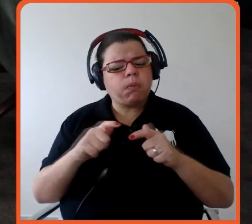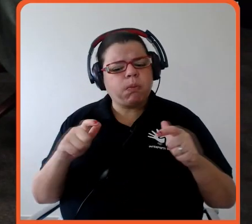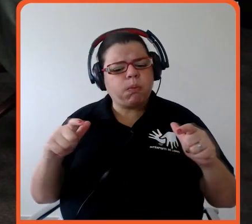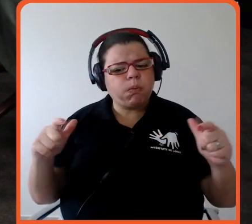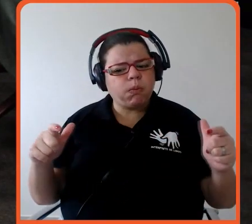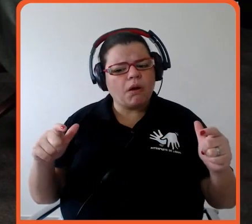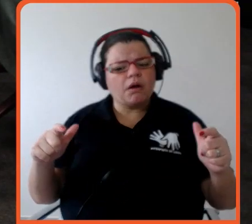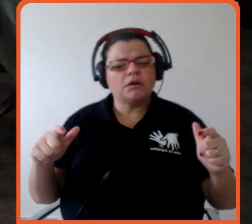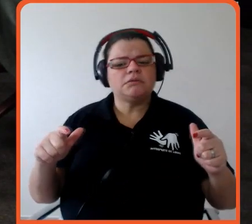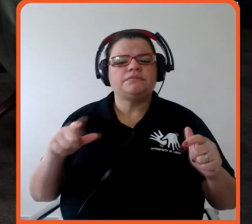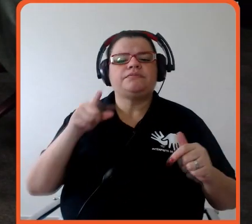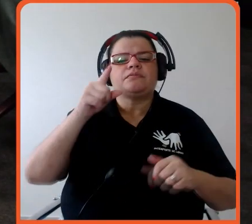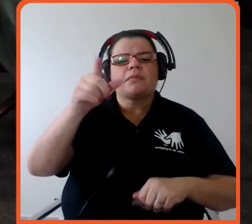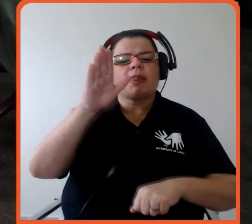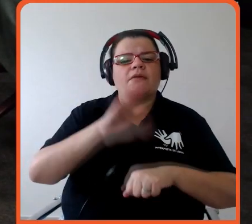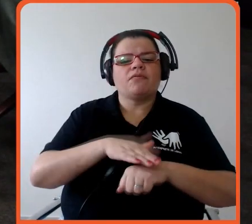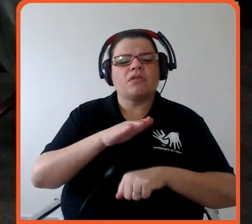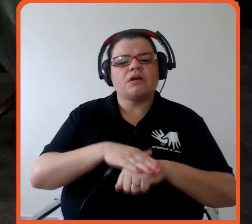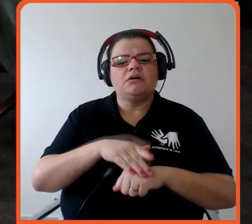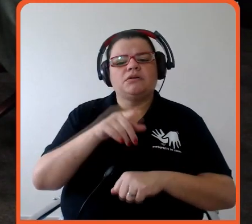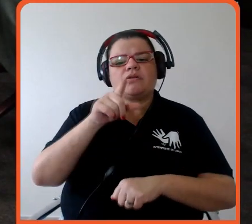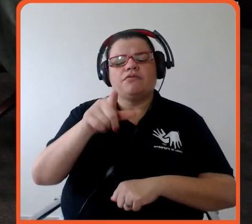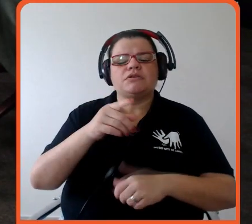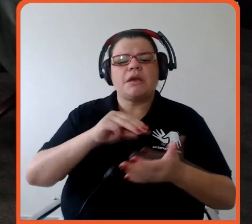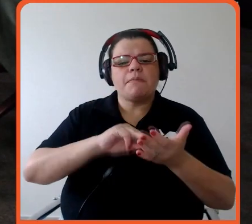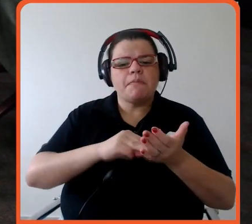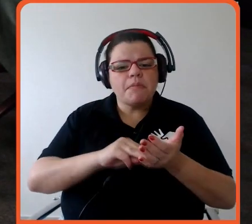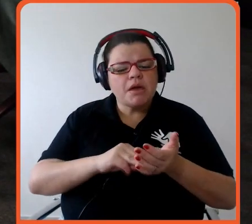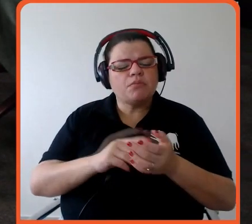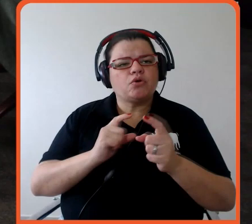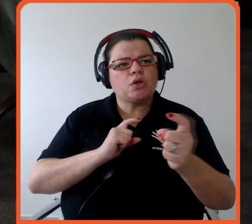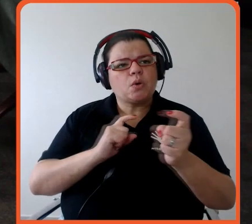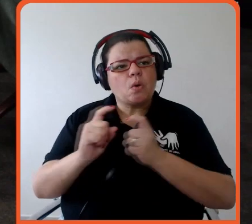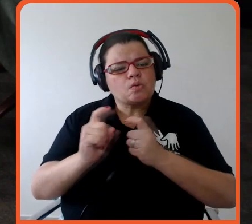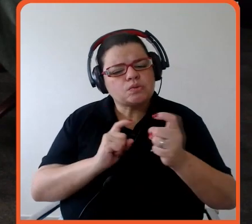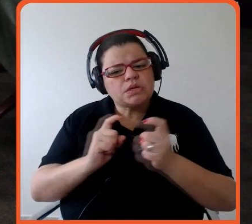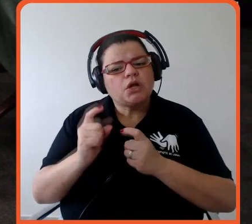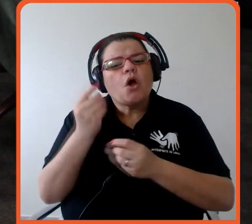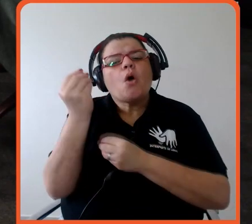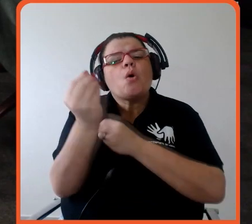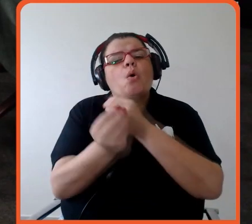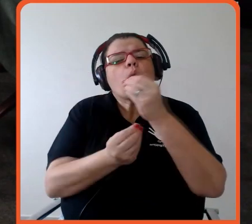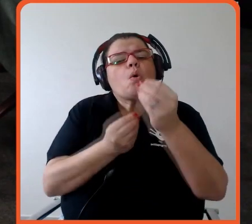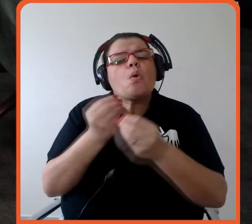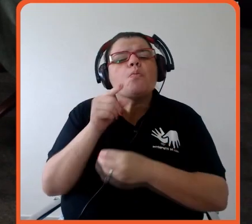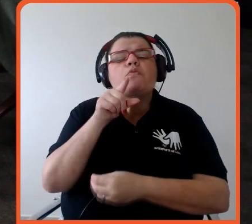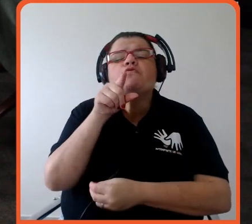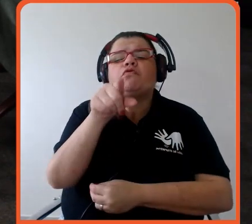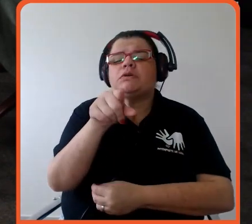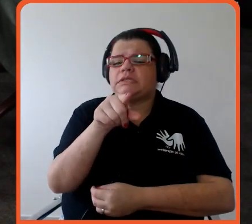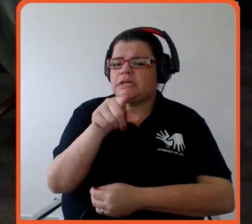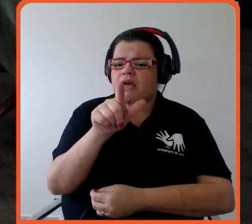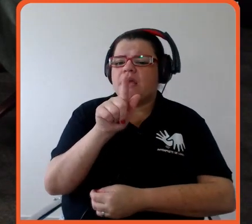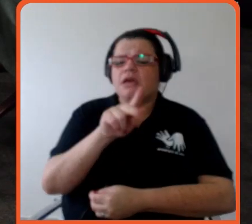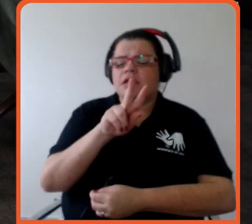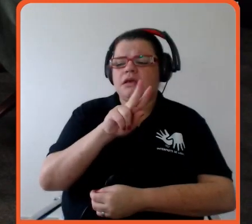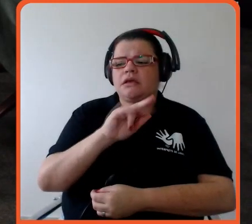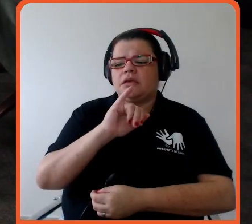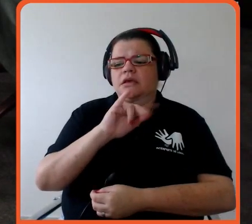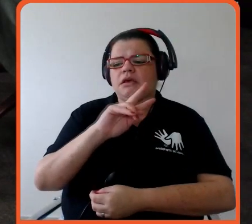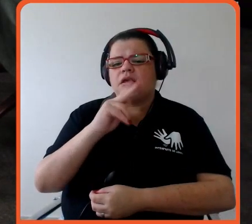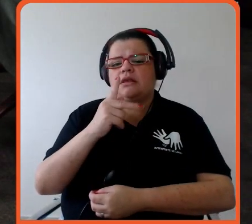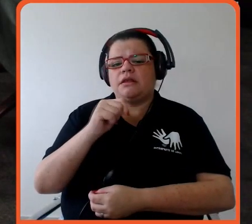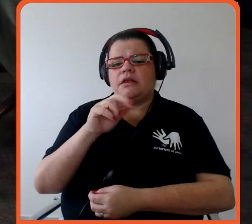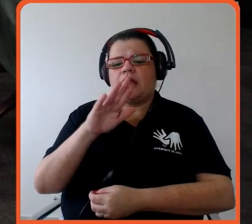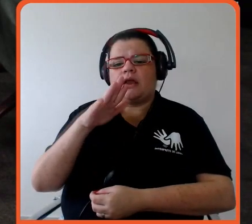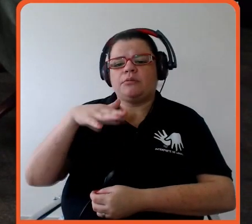CEO, você também é membro de conselho, como que vocês, lideranças empresariais, sempre cito o